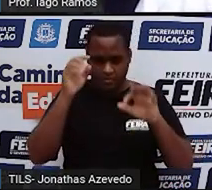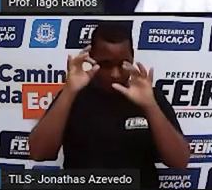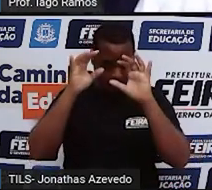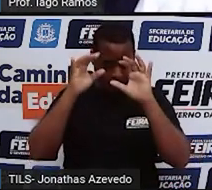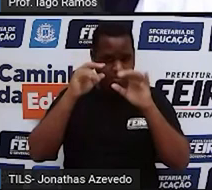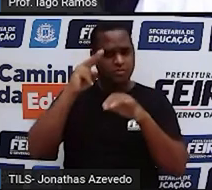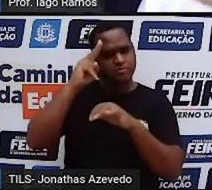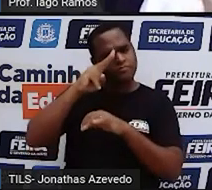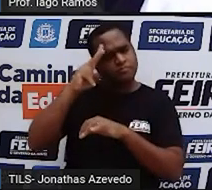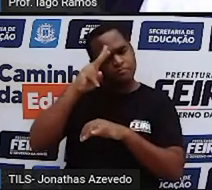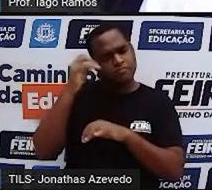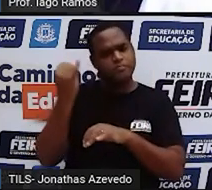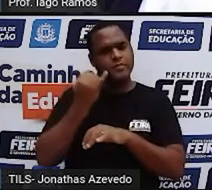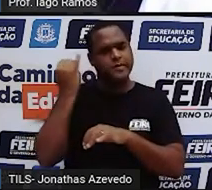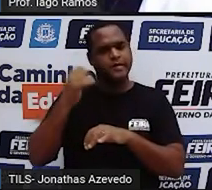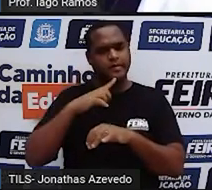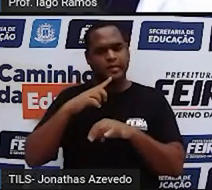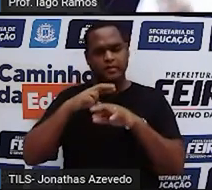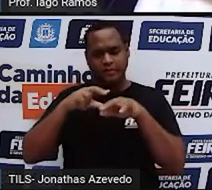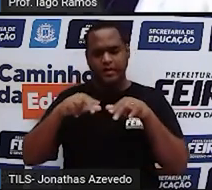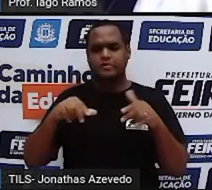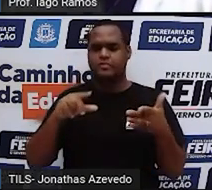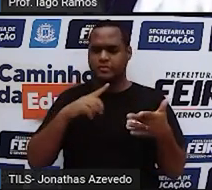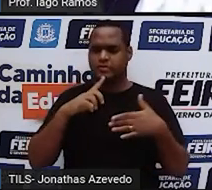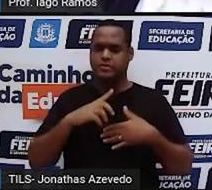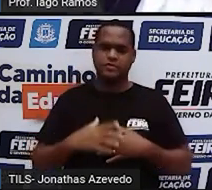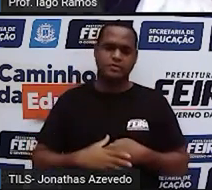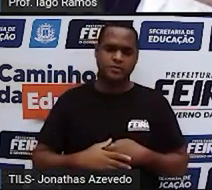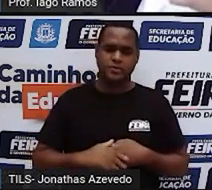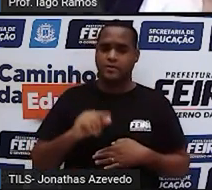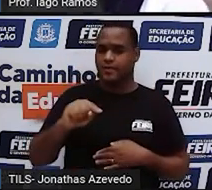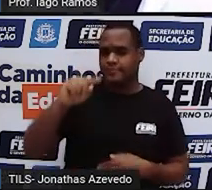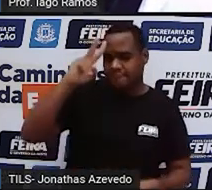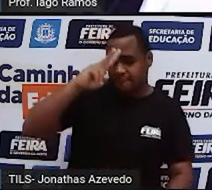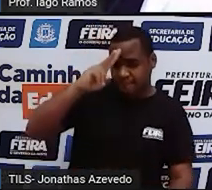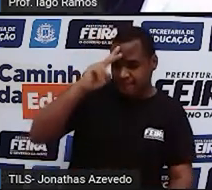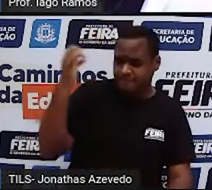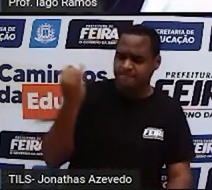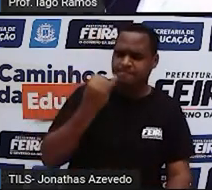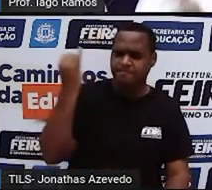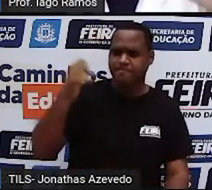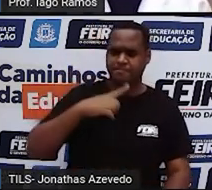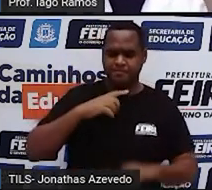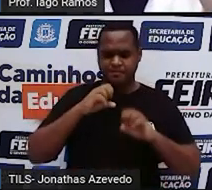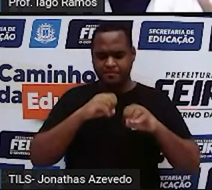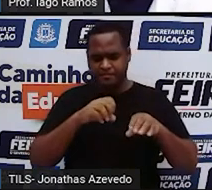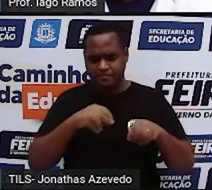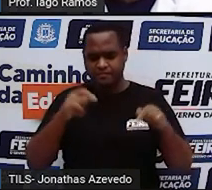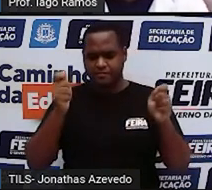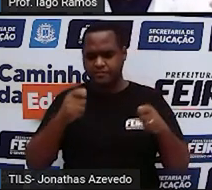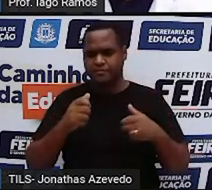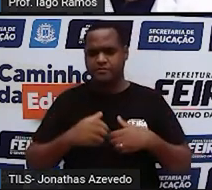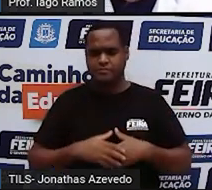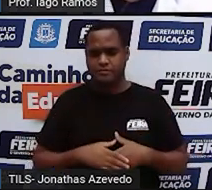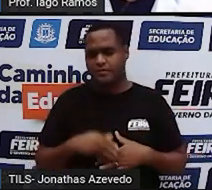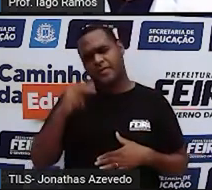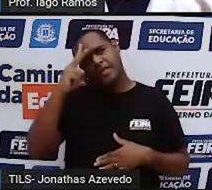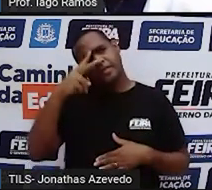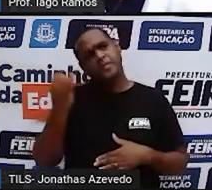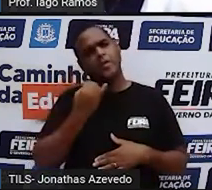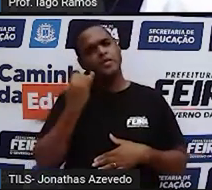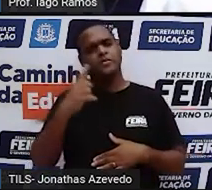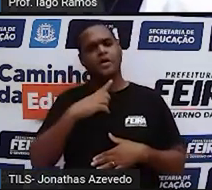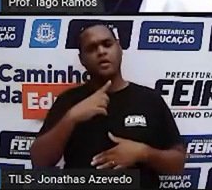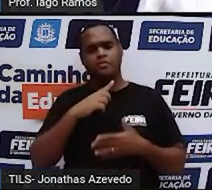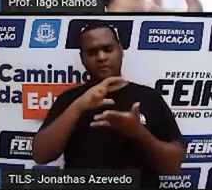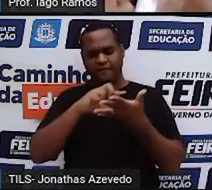lembrar de momentos dessa aula. E quando você lembrar de momentos dessa aula, você vai lembrar das coisas que a gente fez